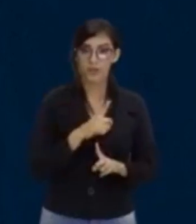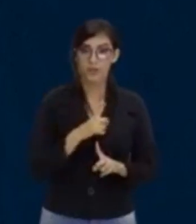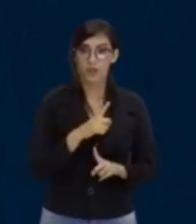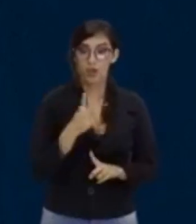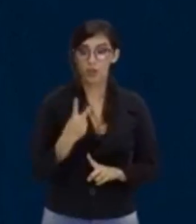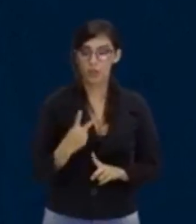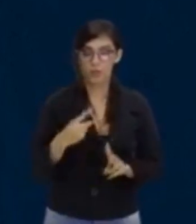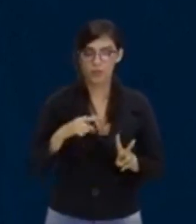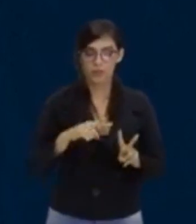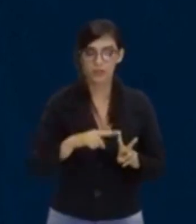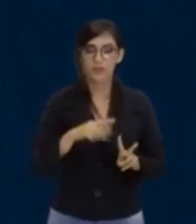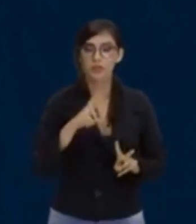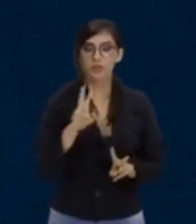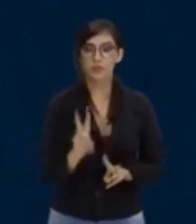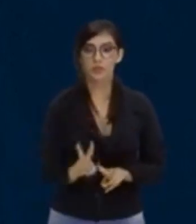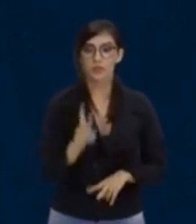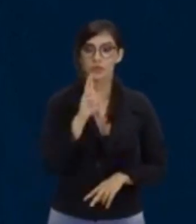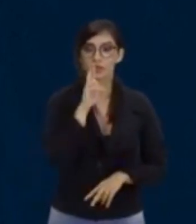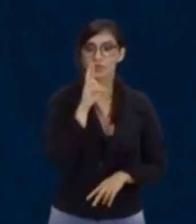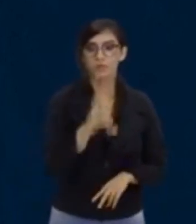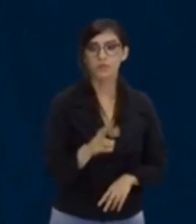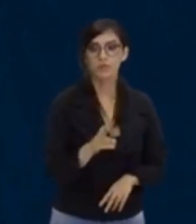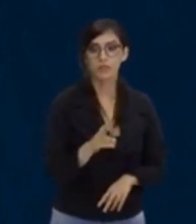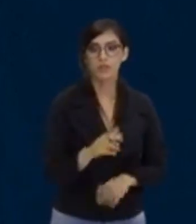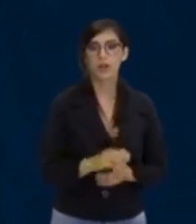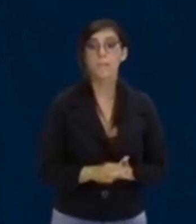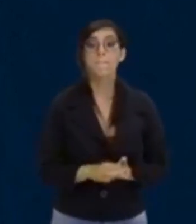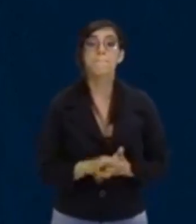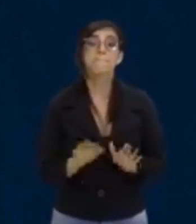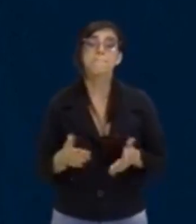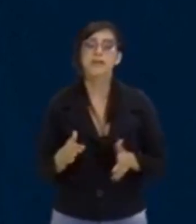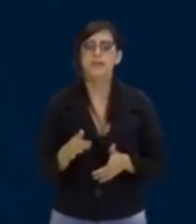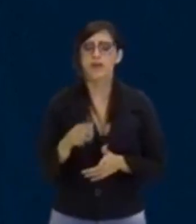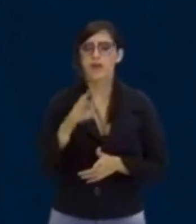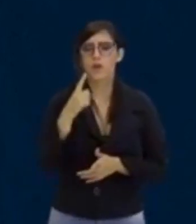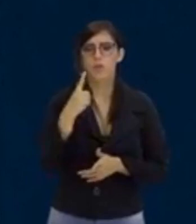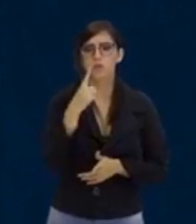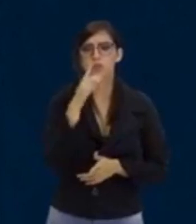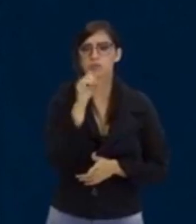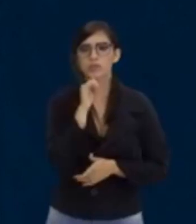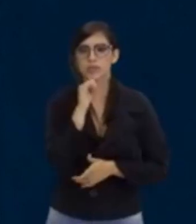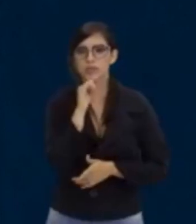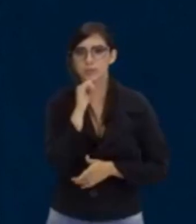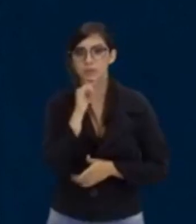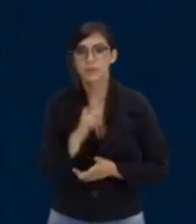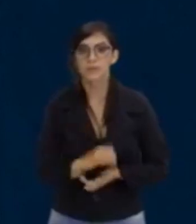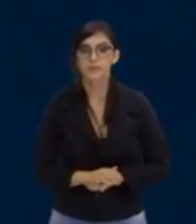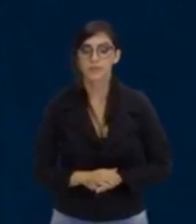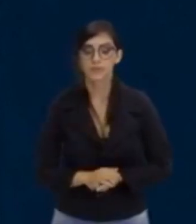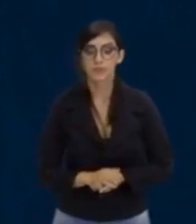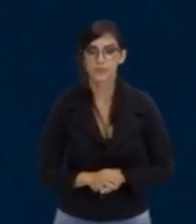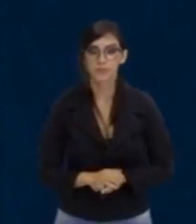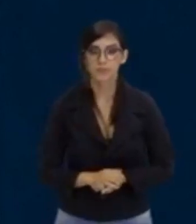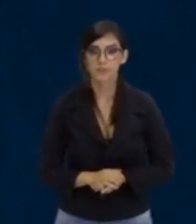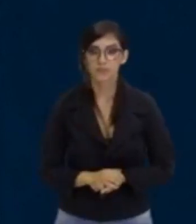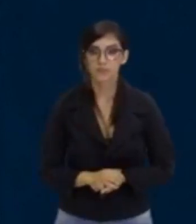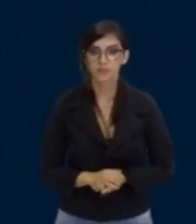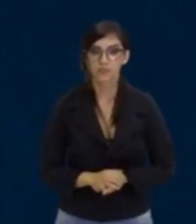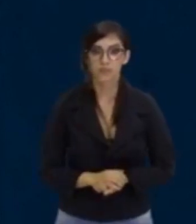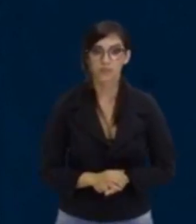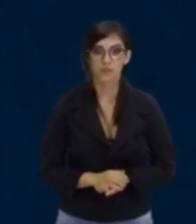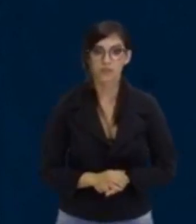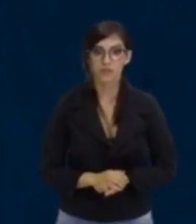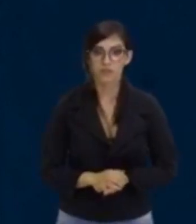respostas. Ah, professor, coincidência. Bora ver outro exemplo aí, professor, para ver se bate. Bora ver, ó. x ao quadrado,